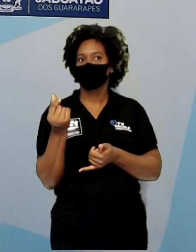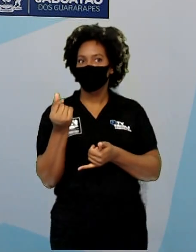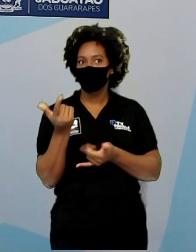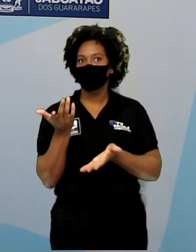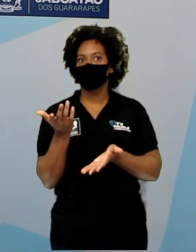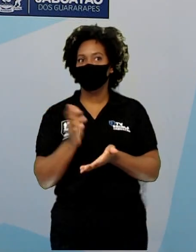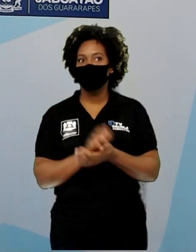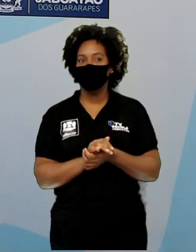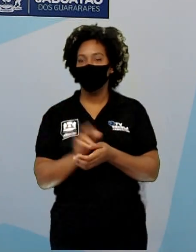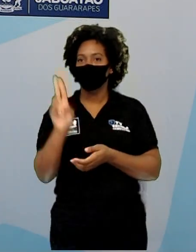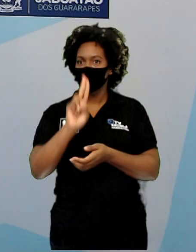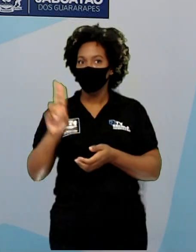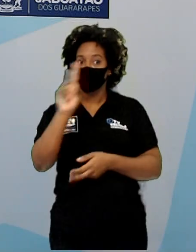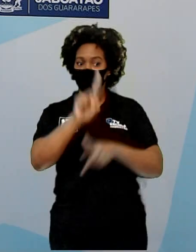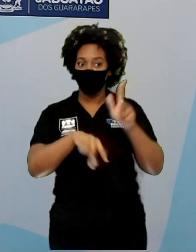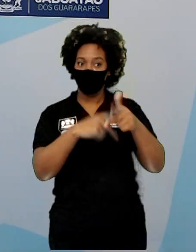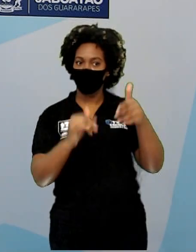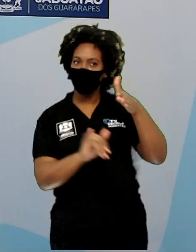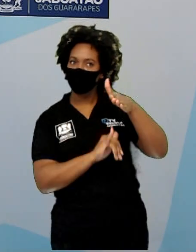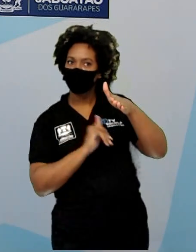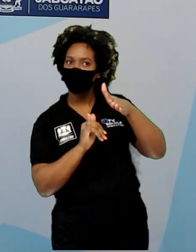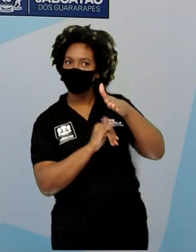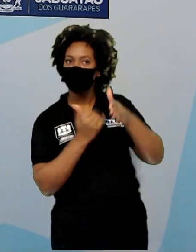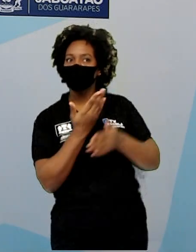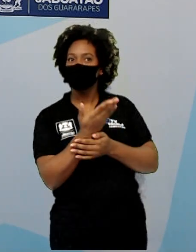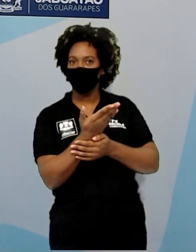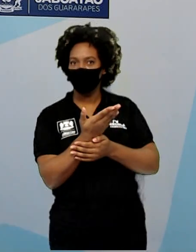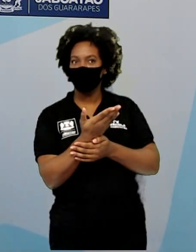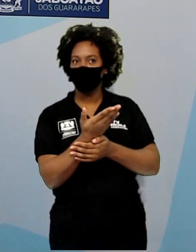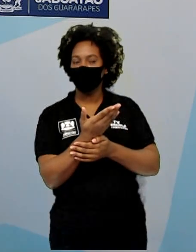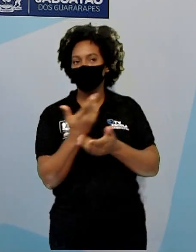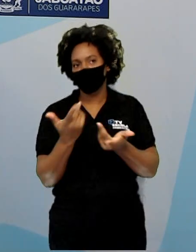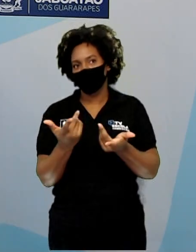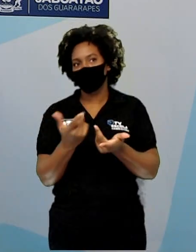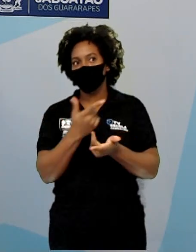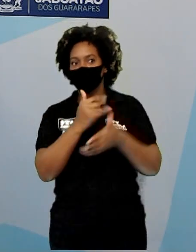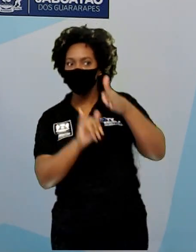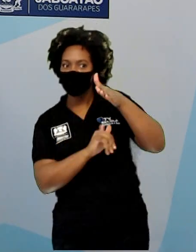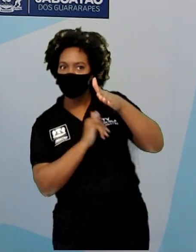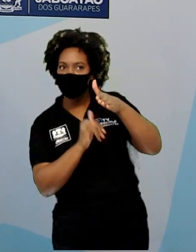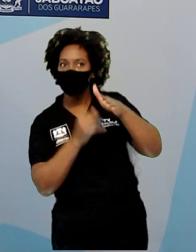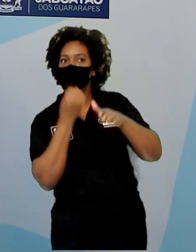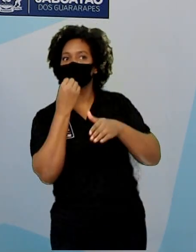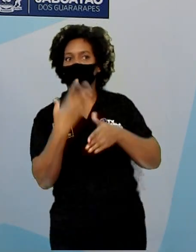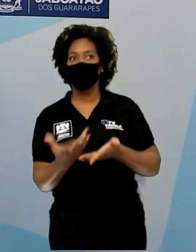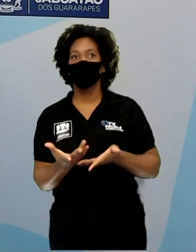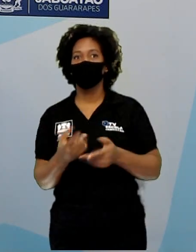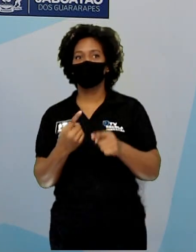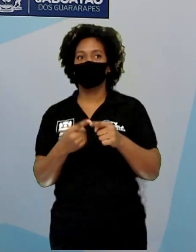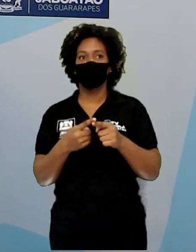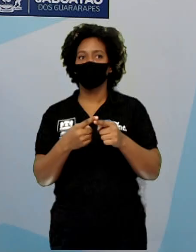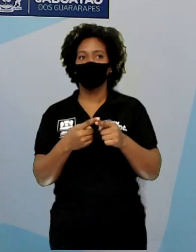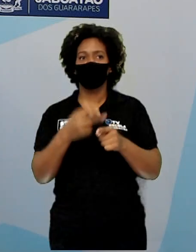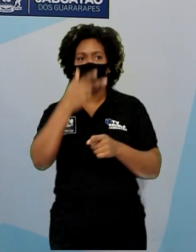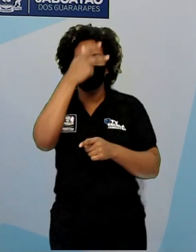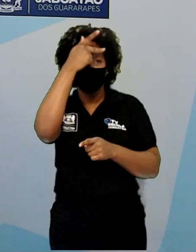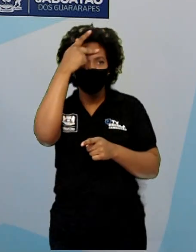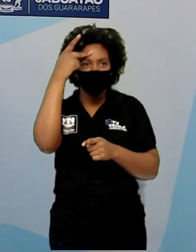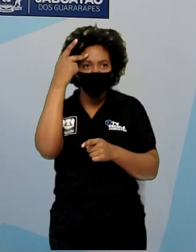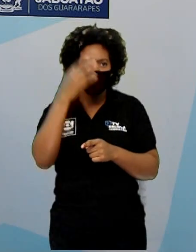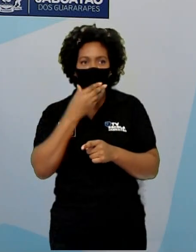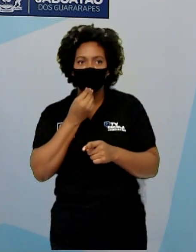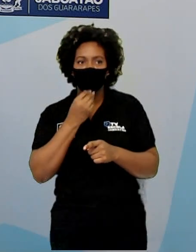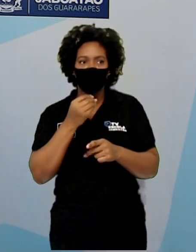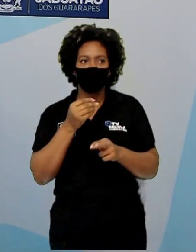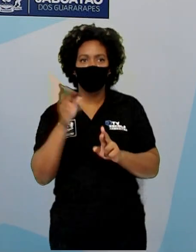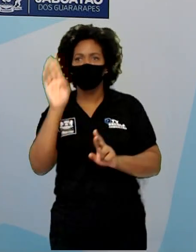os produtos dessa marca. Poxa, então essa marca deve ser boa, porque ele está ali representando a marca e